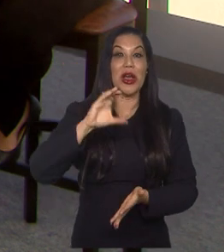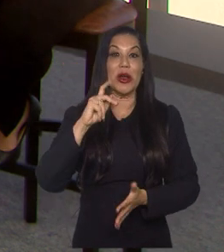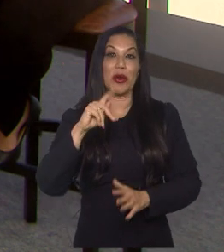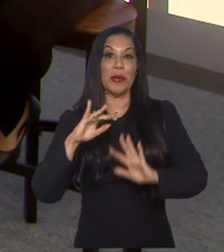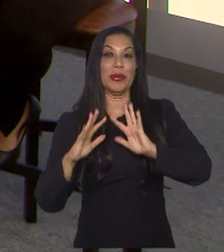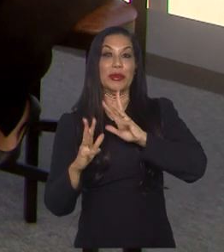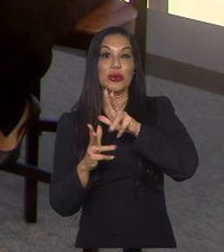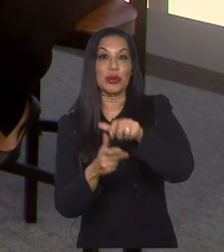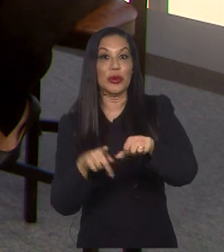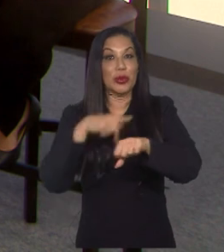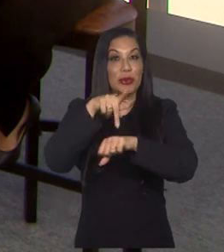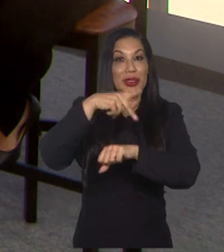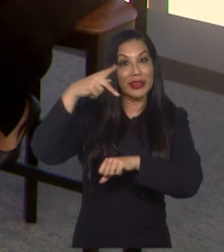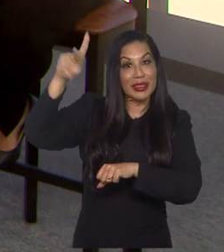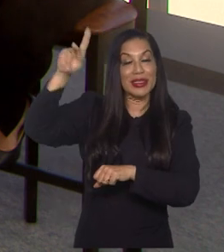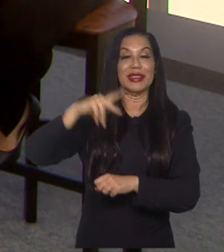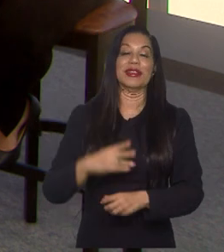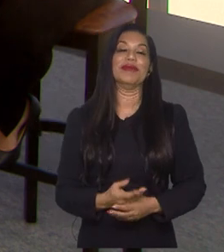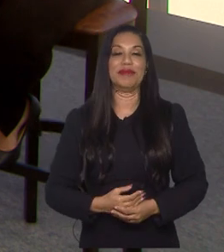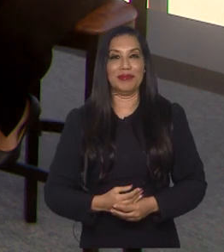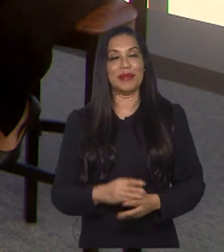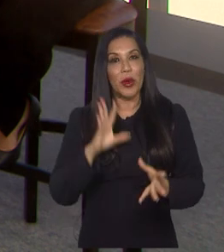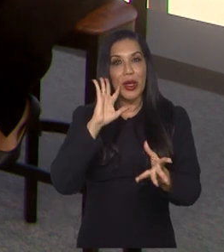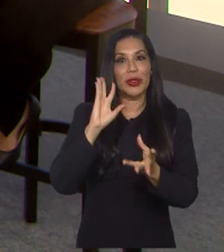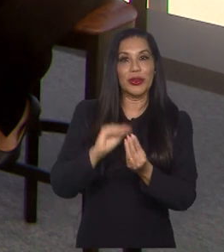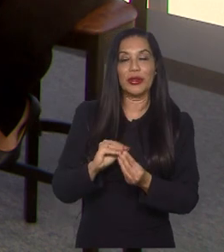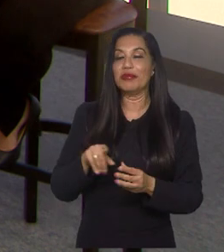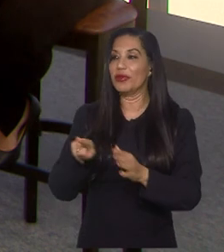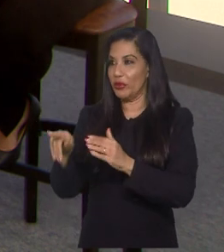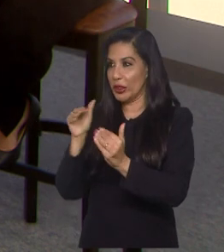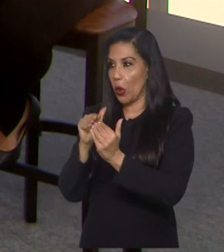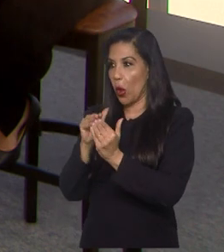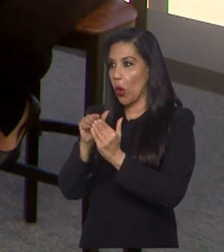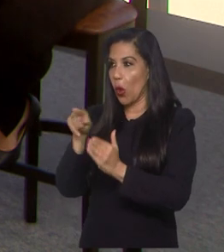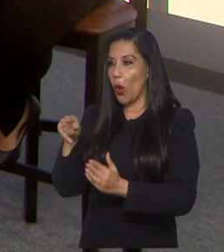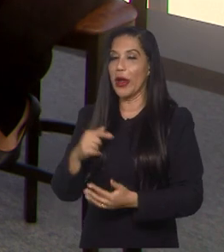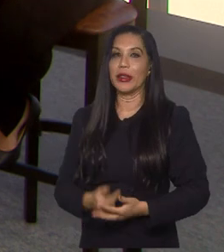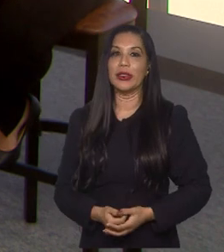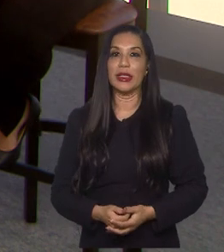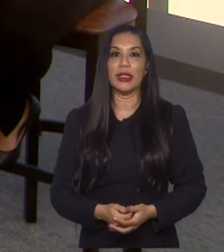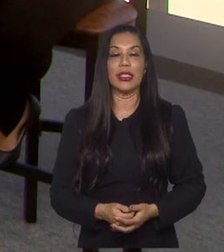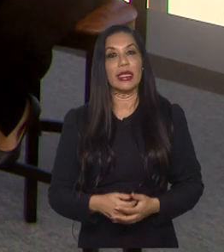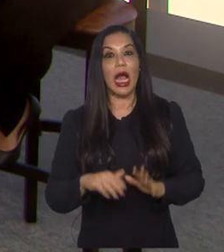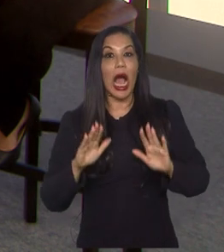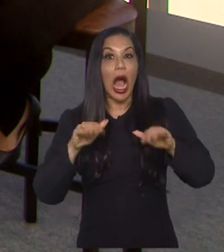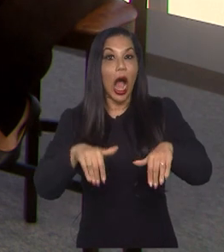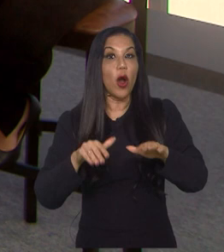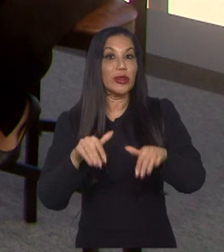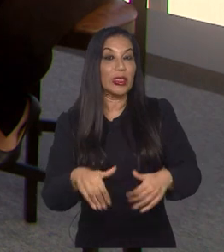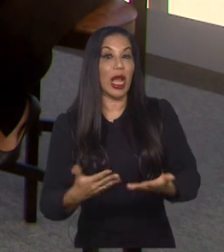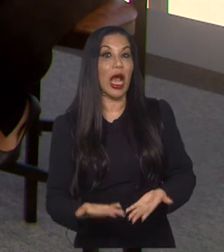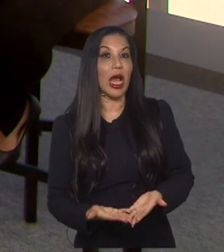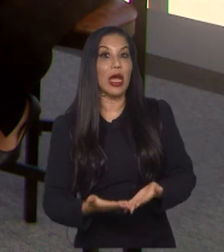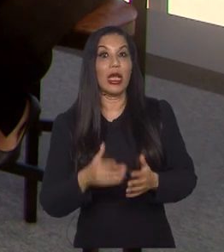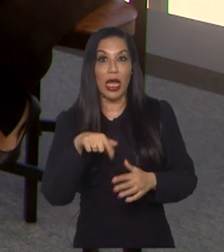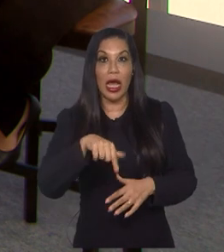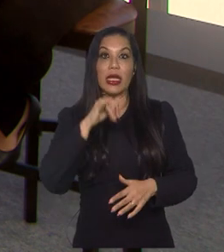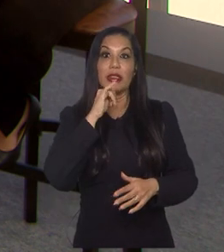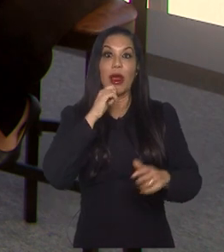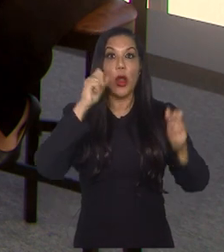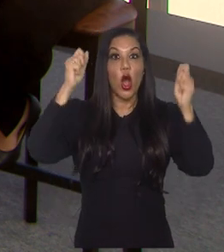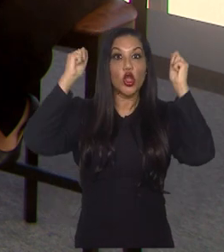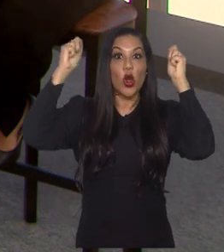em conjunção. Lu, você concorda com isso? A Austrália ter esse fator